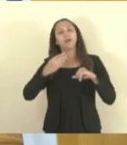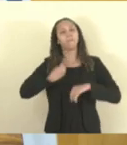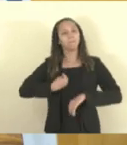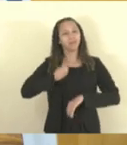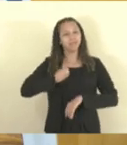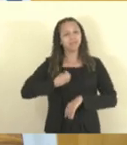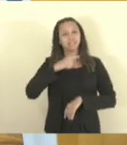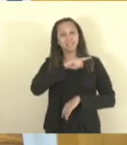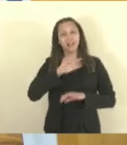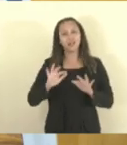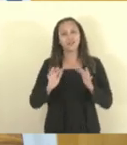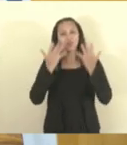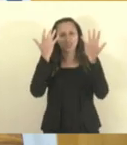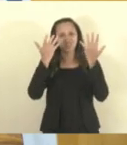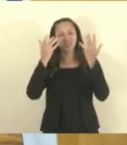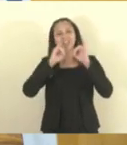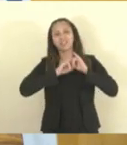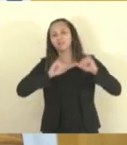dando